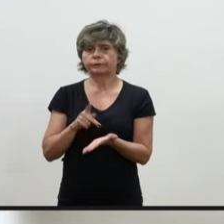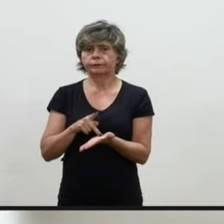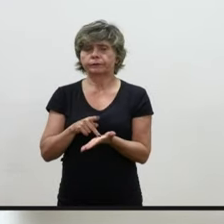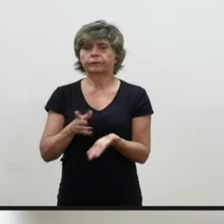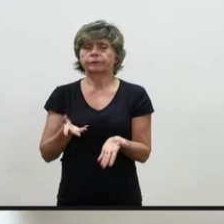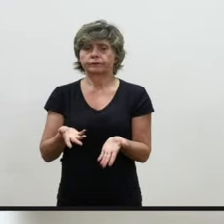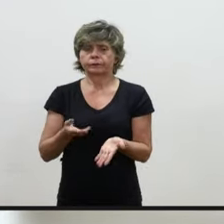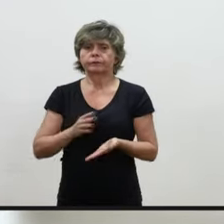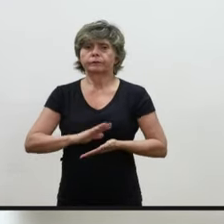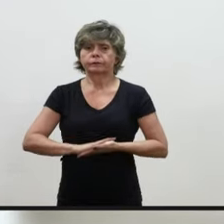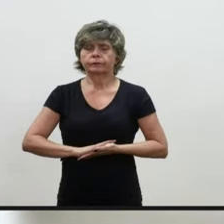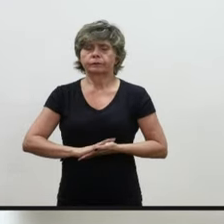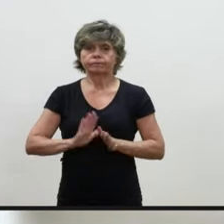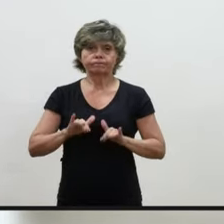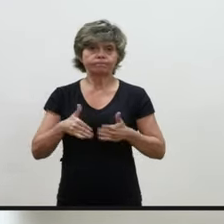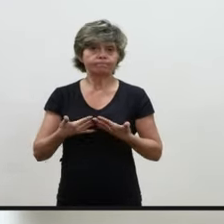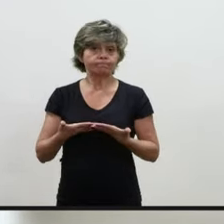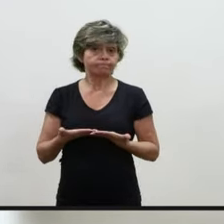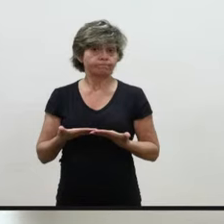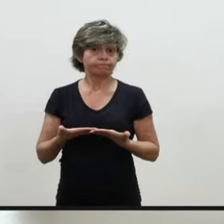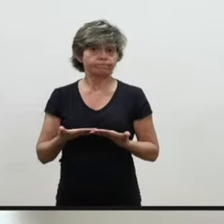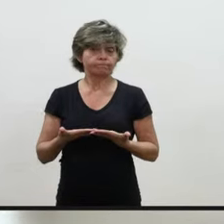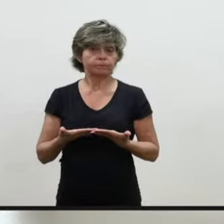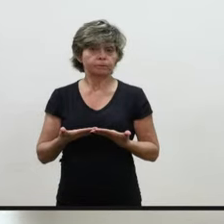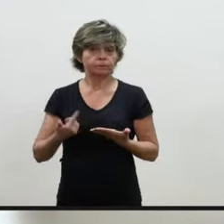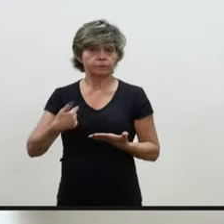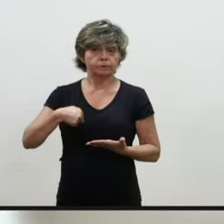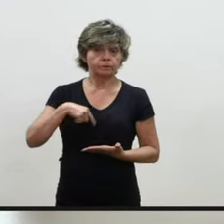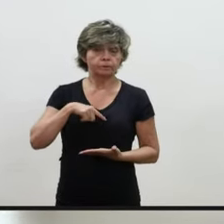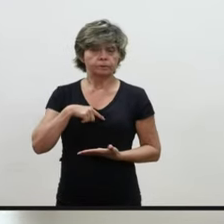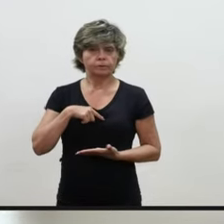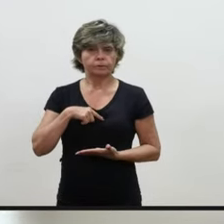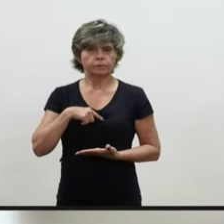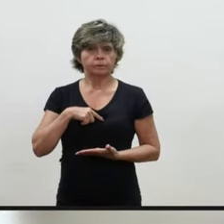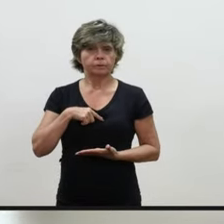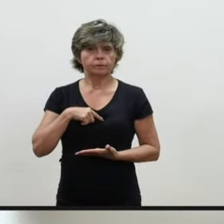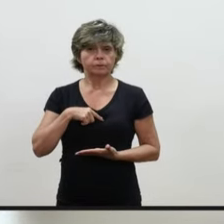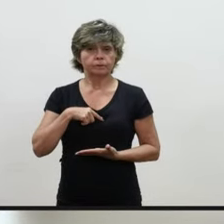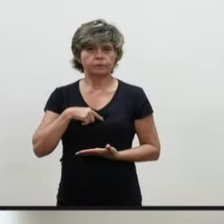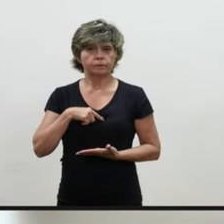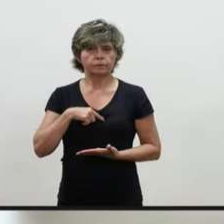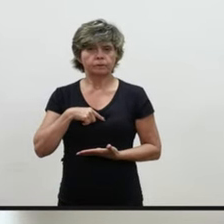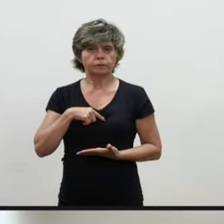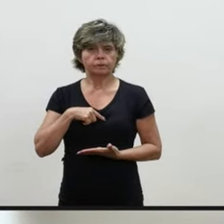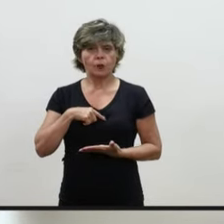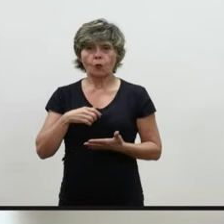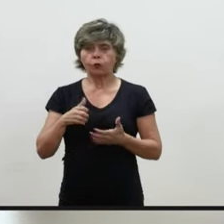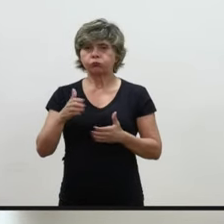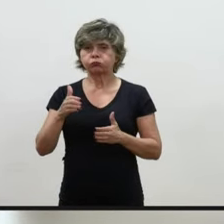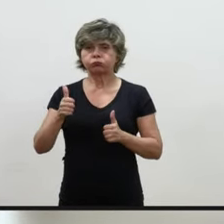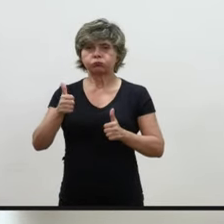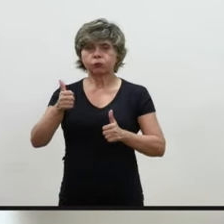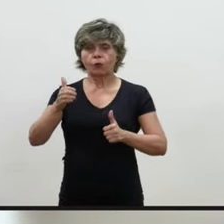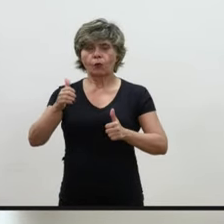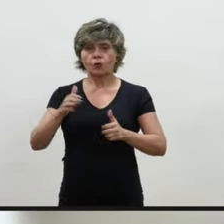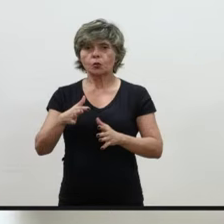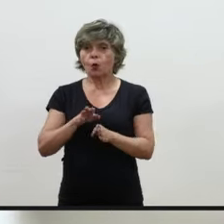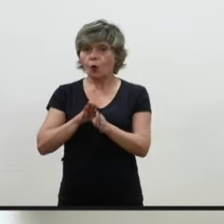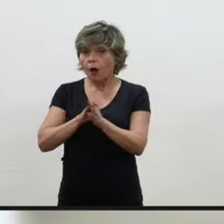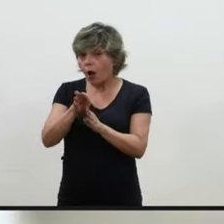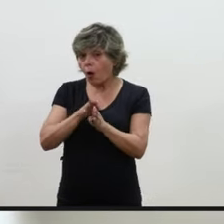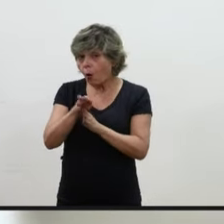Então, nós não estamos penalizando nada, só estamos alertando a